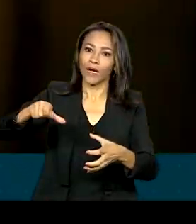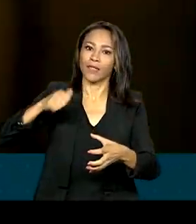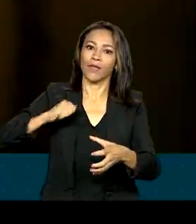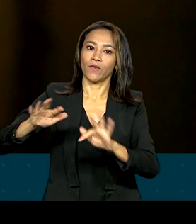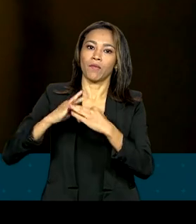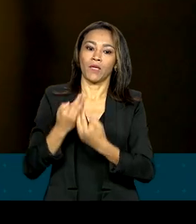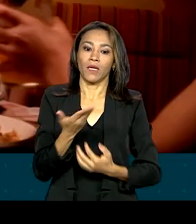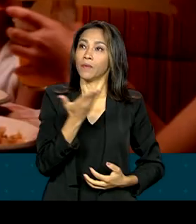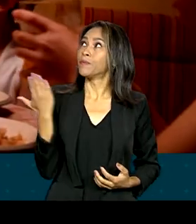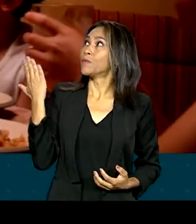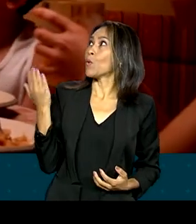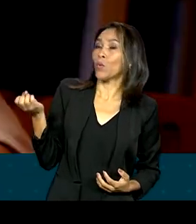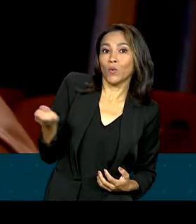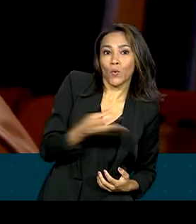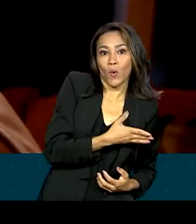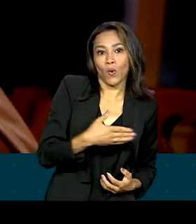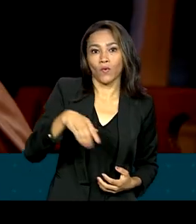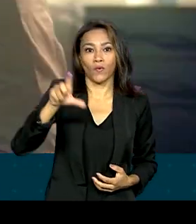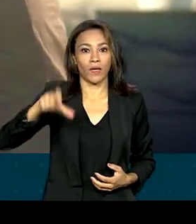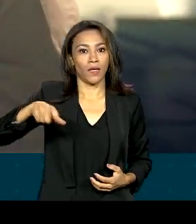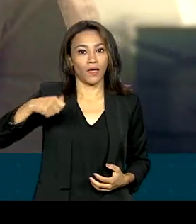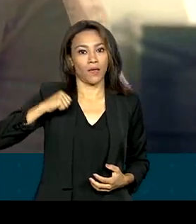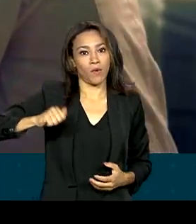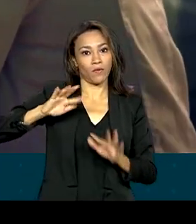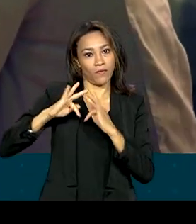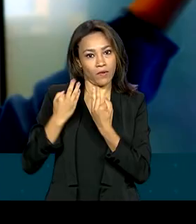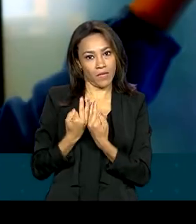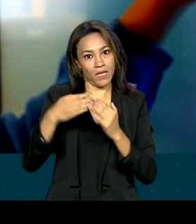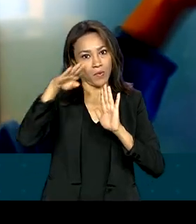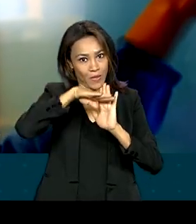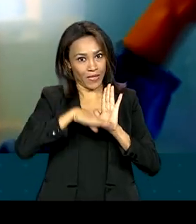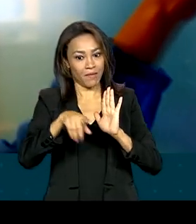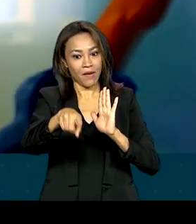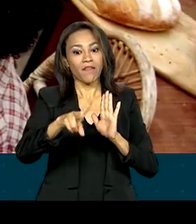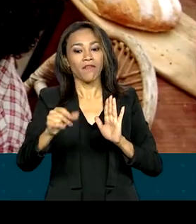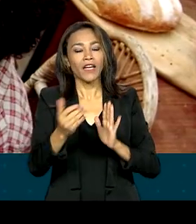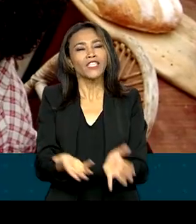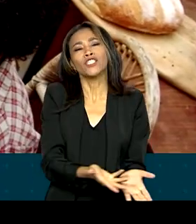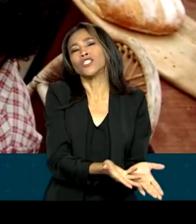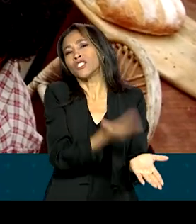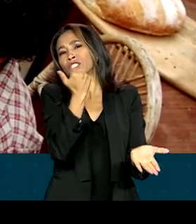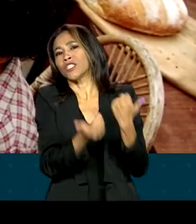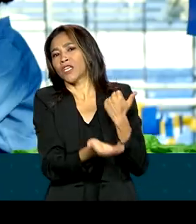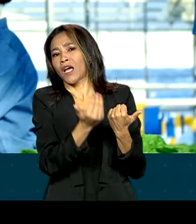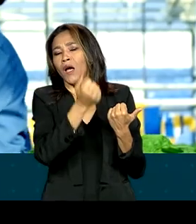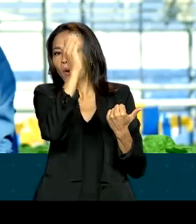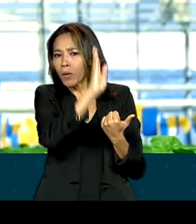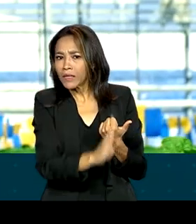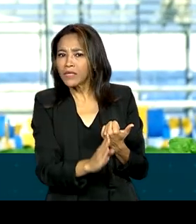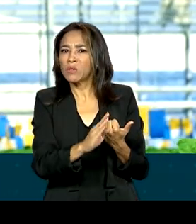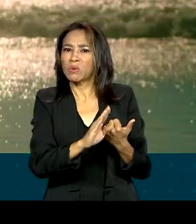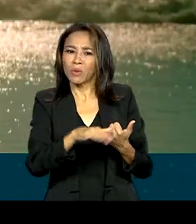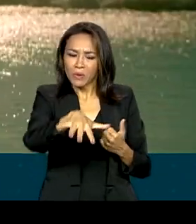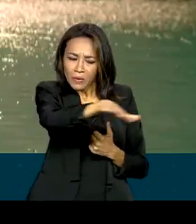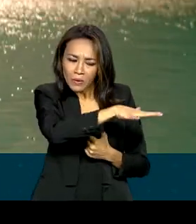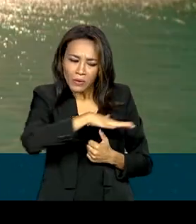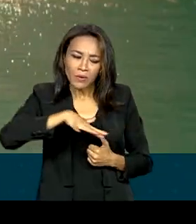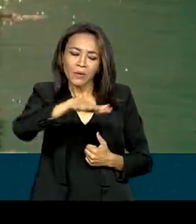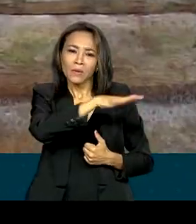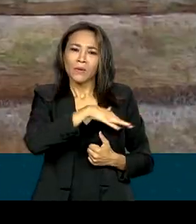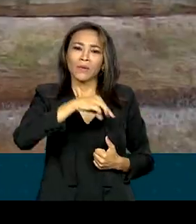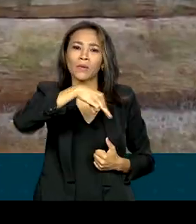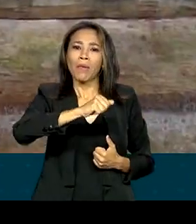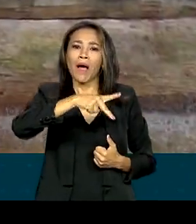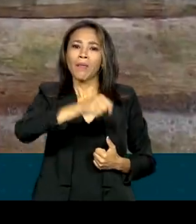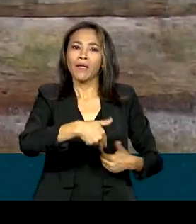novo Bolsa Família foi pensado para ajudar novamente a tirar o Brasil do mapa da fome e da insegurança